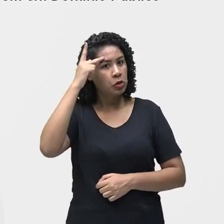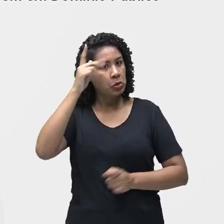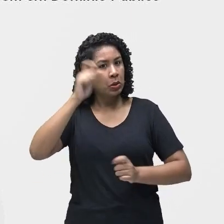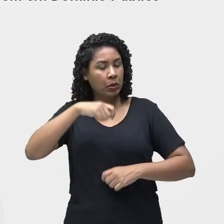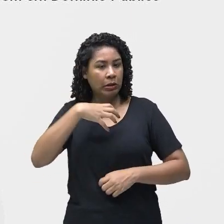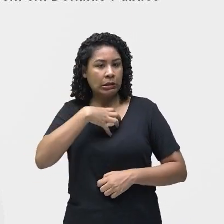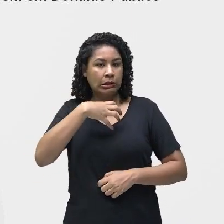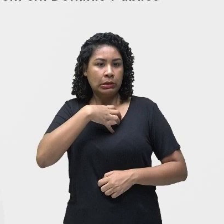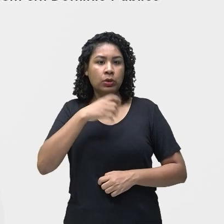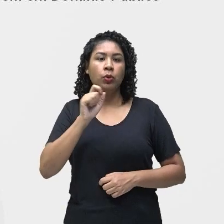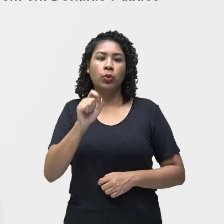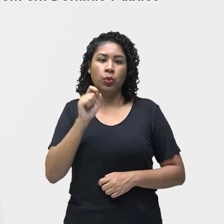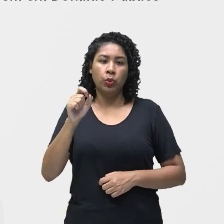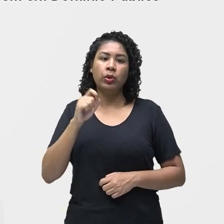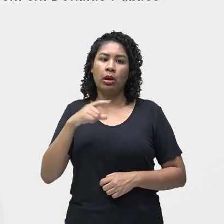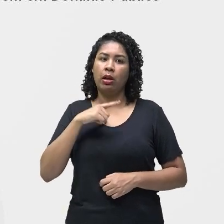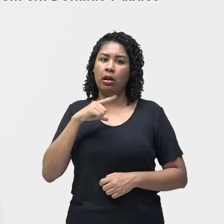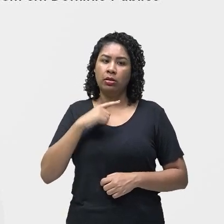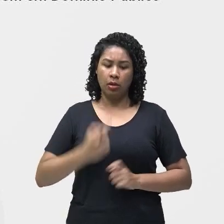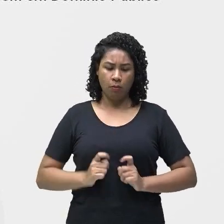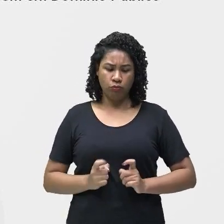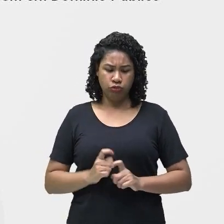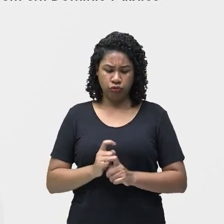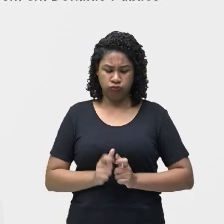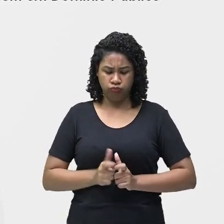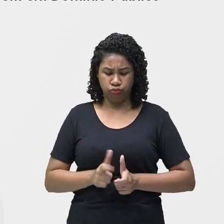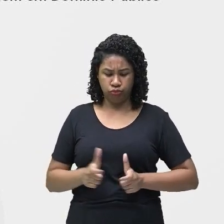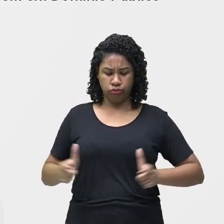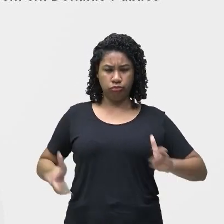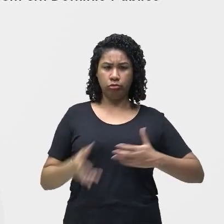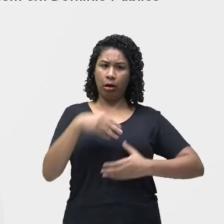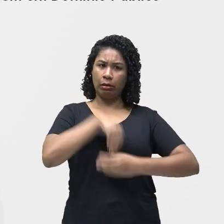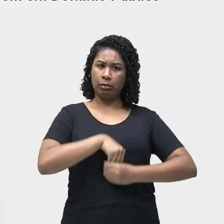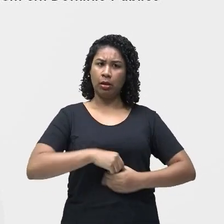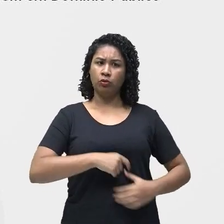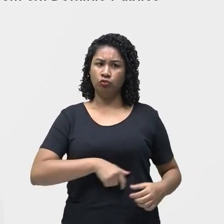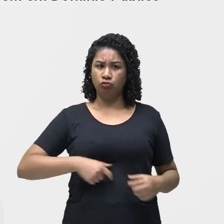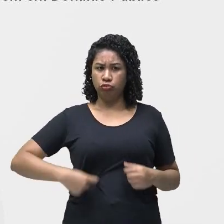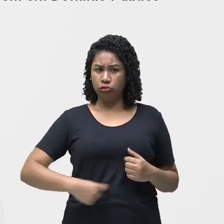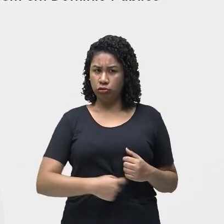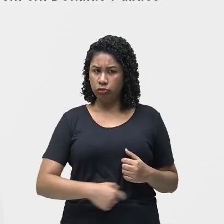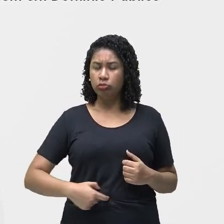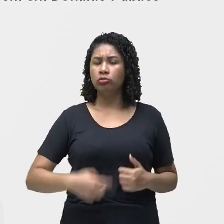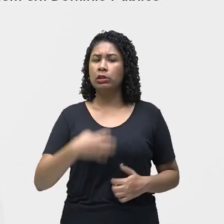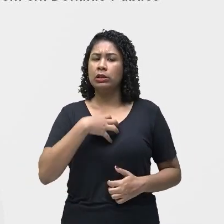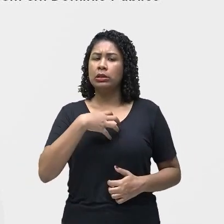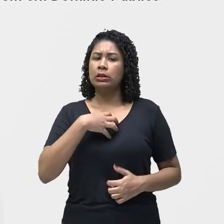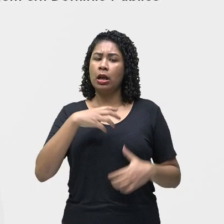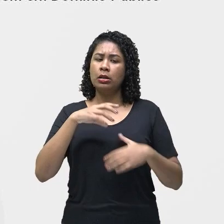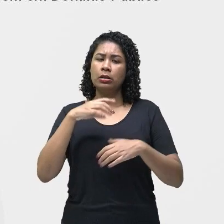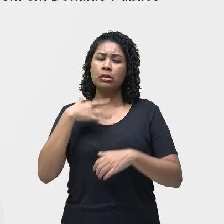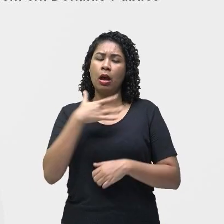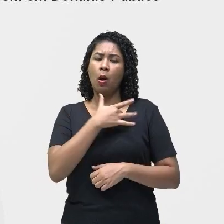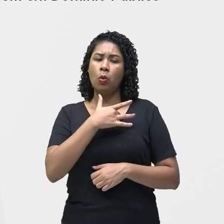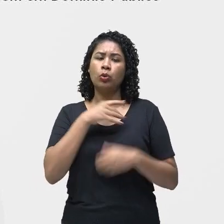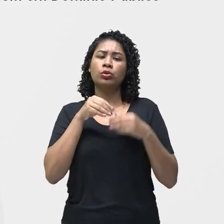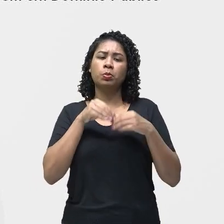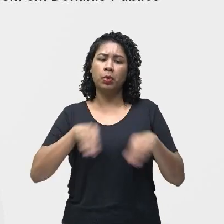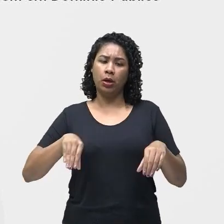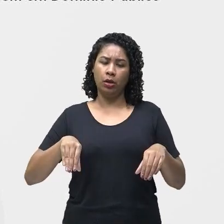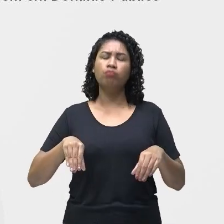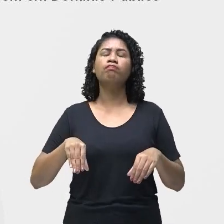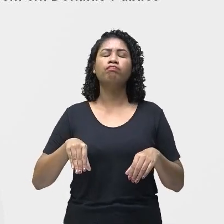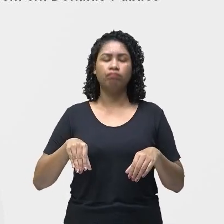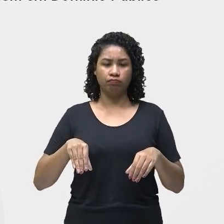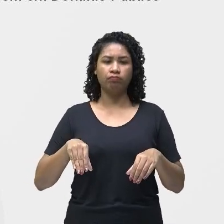ameba e tem alguns sintomas que prejudicam a sua saúde. É causada aí pela